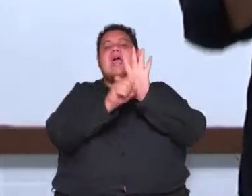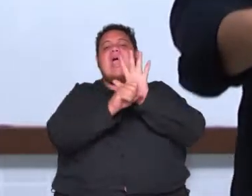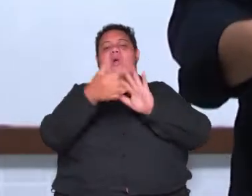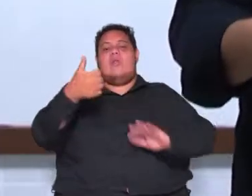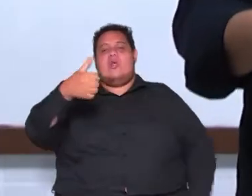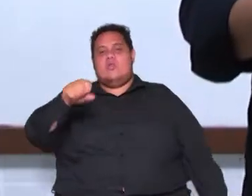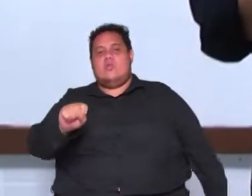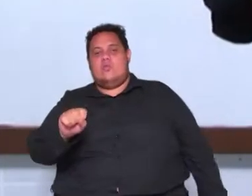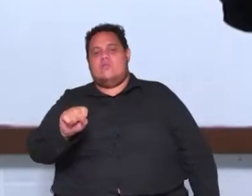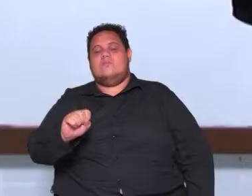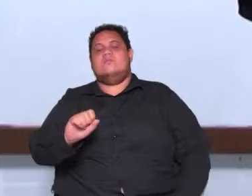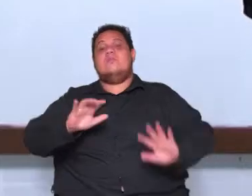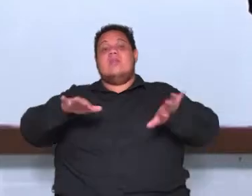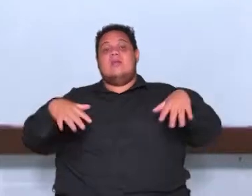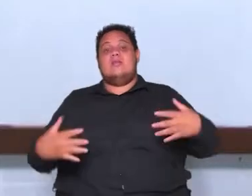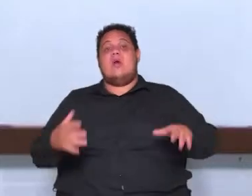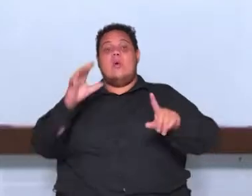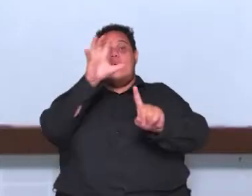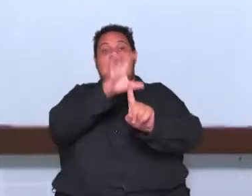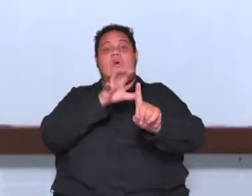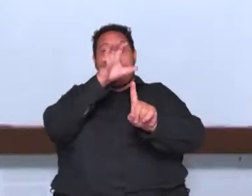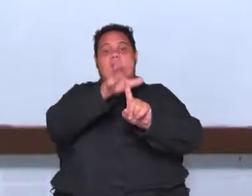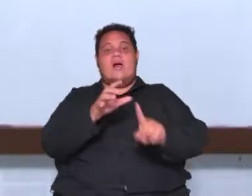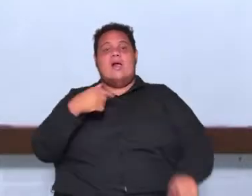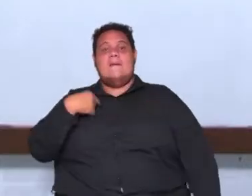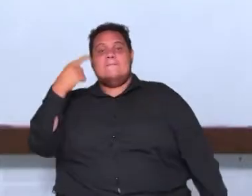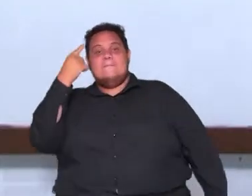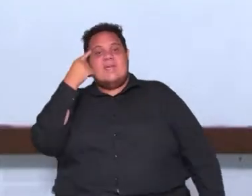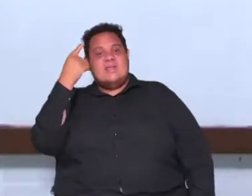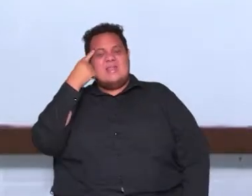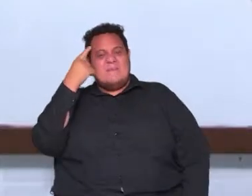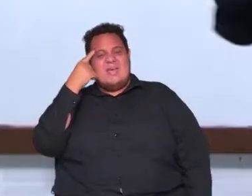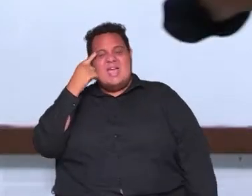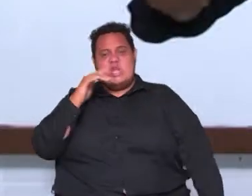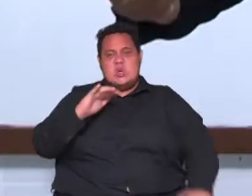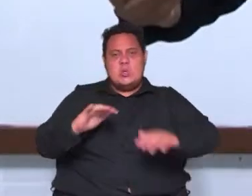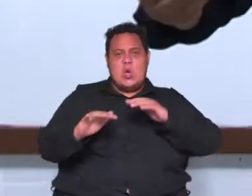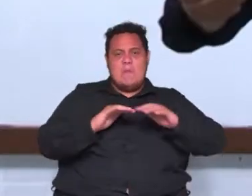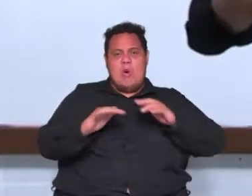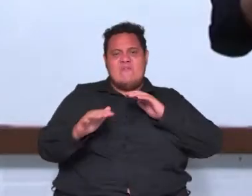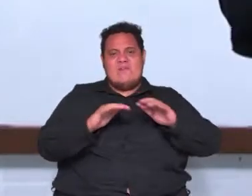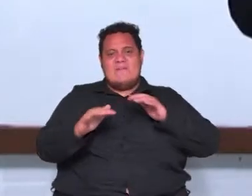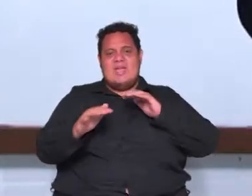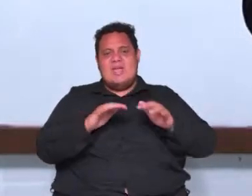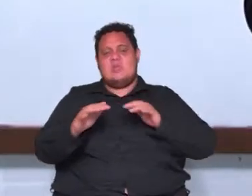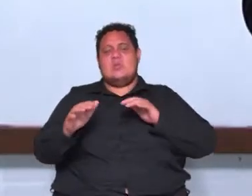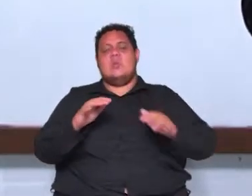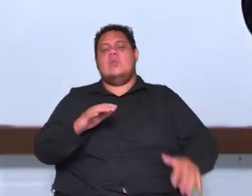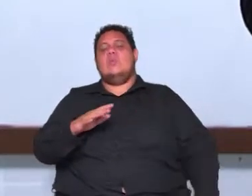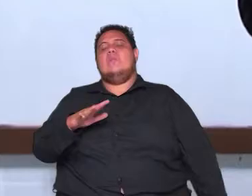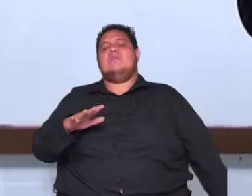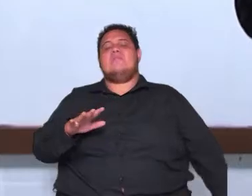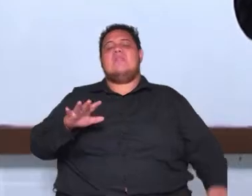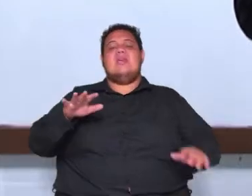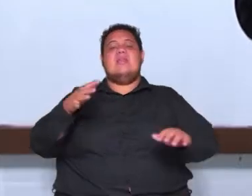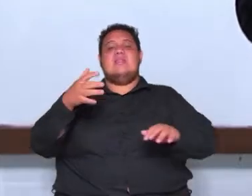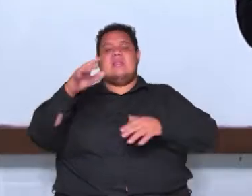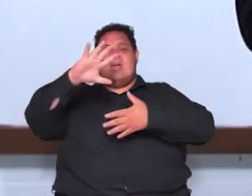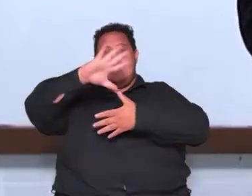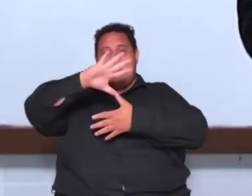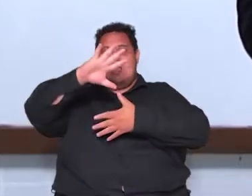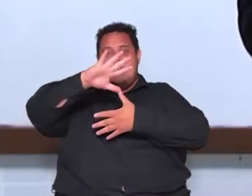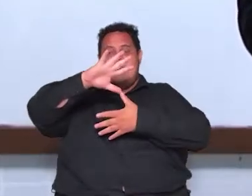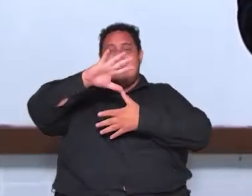influência desse pensamento nos movimentos na Europa e na América a partir da Idade